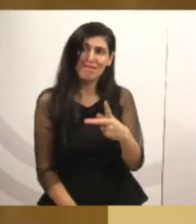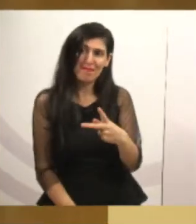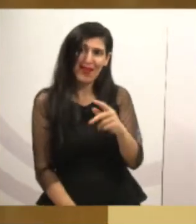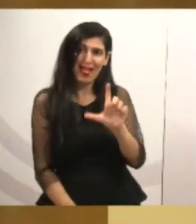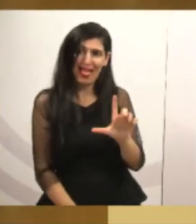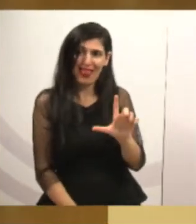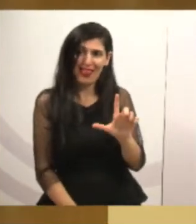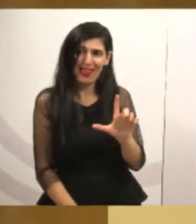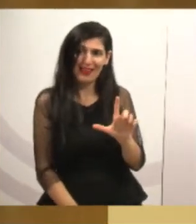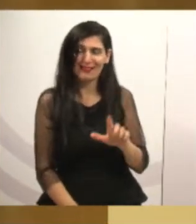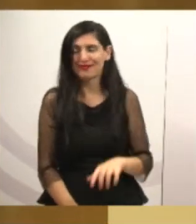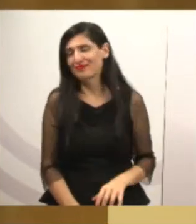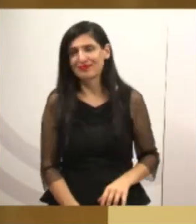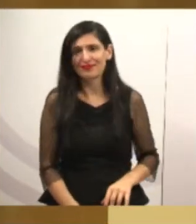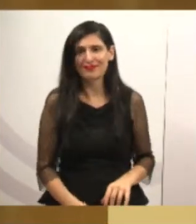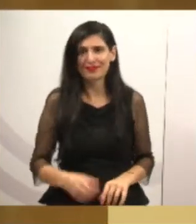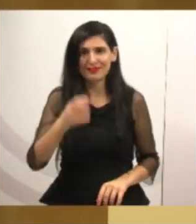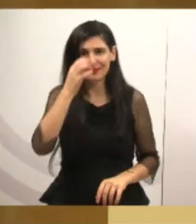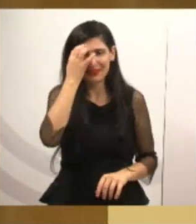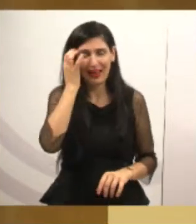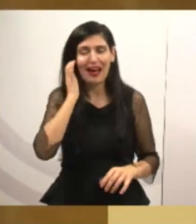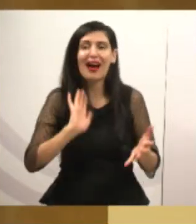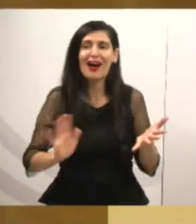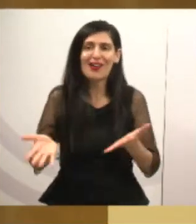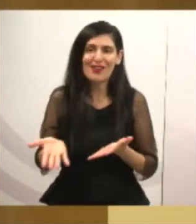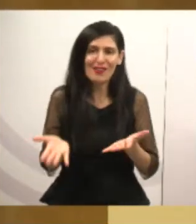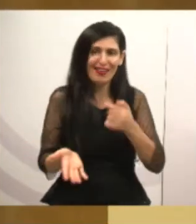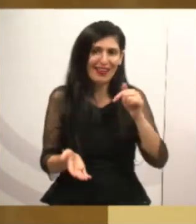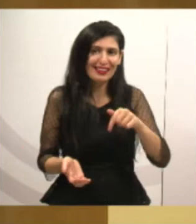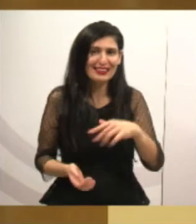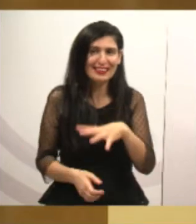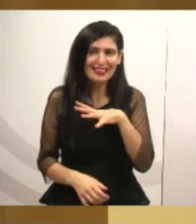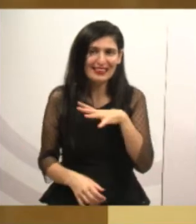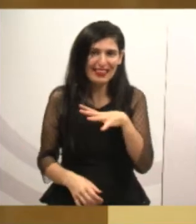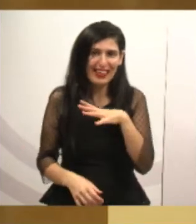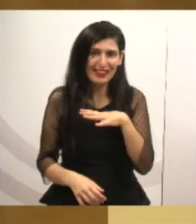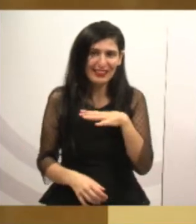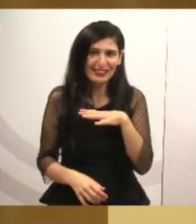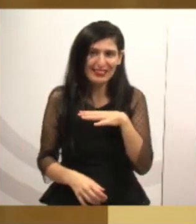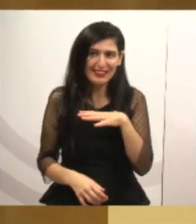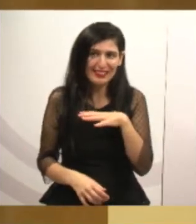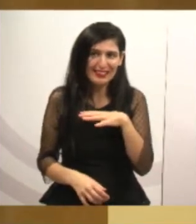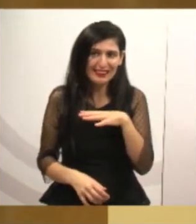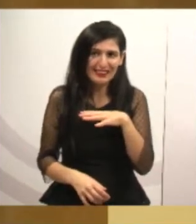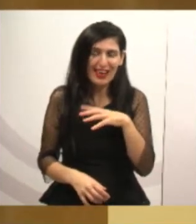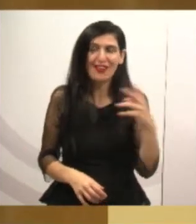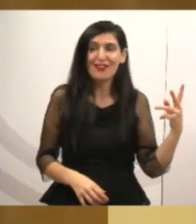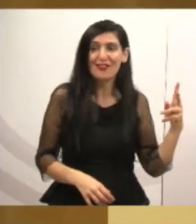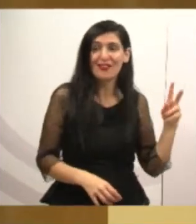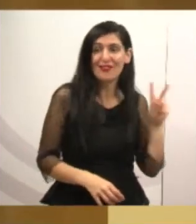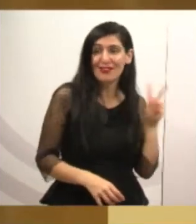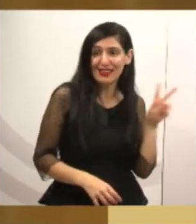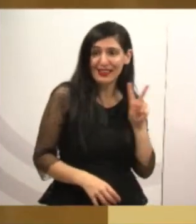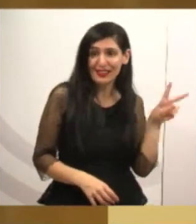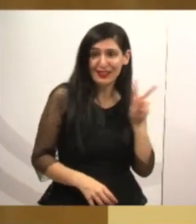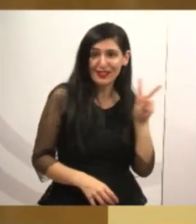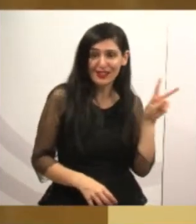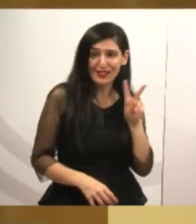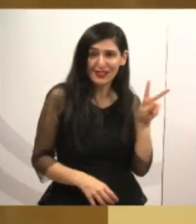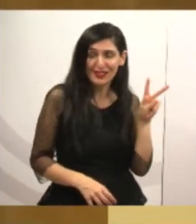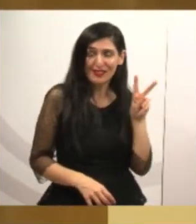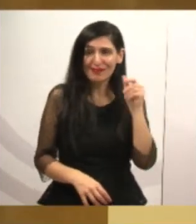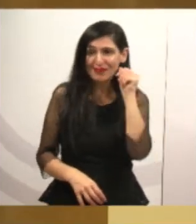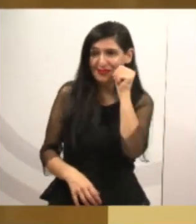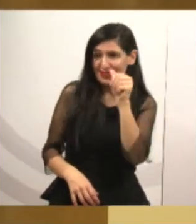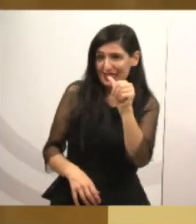fazendo com que a nossa bancada do PL agora aqui nessa cidade seja a maior bancada de vereadores aqui. E a gente,